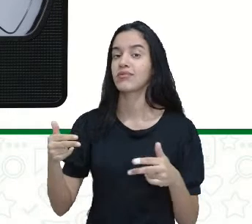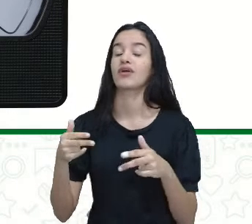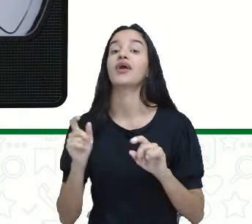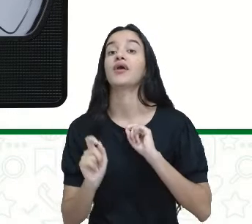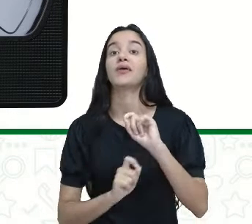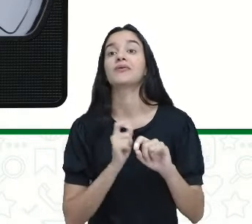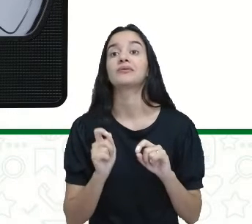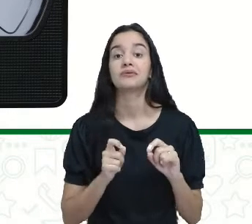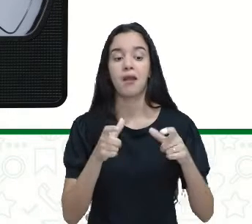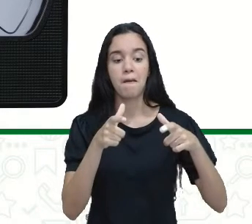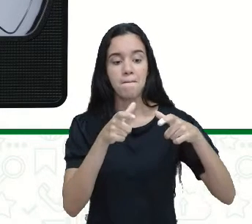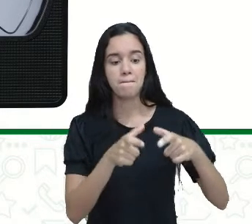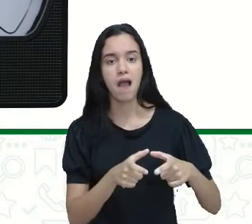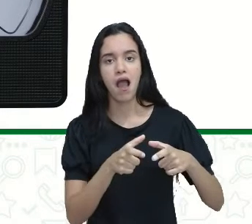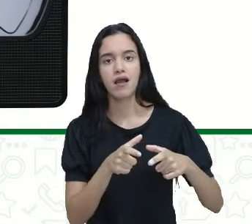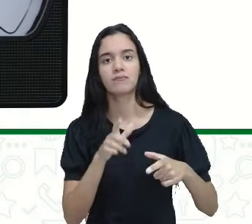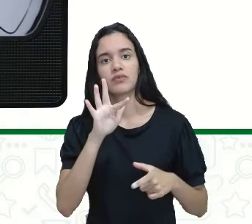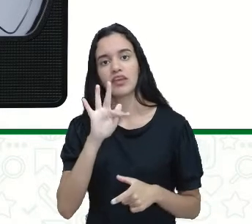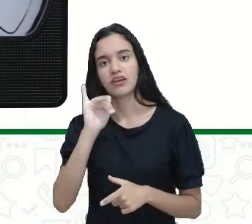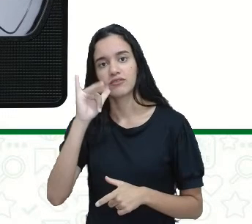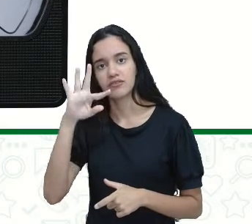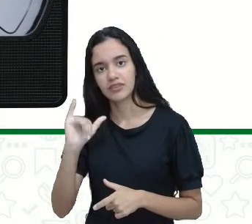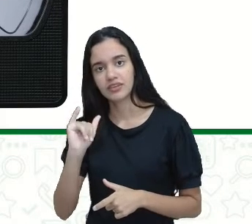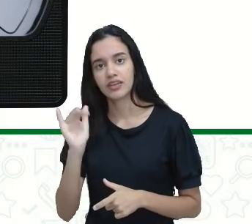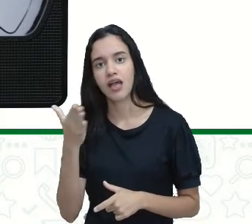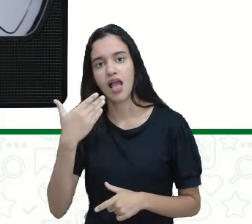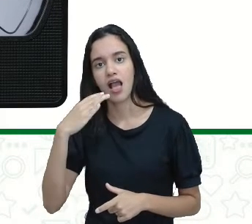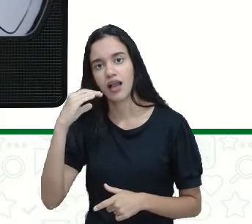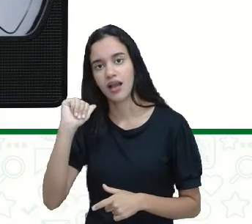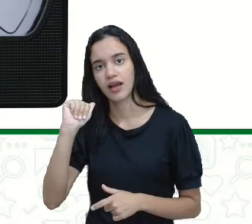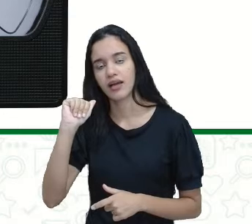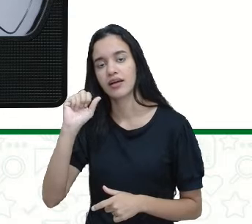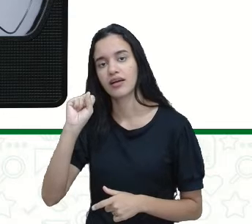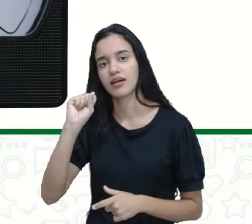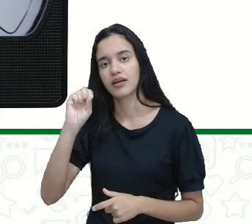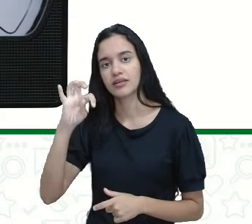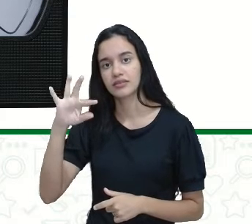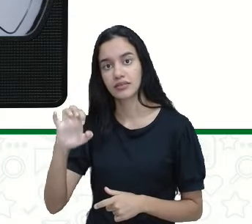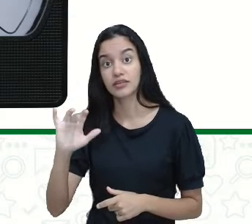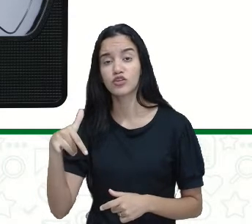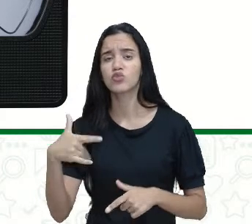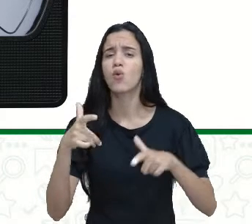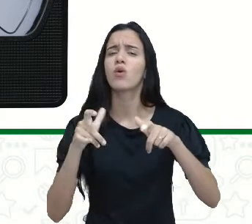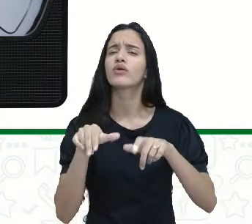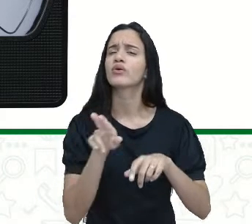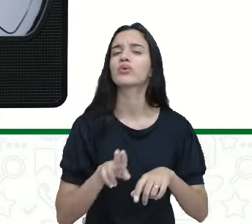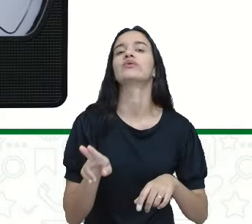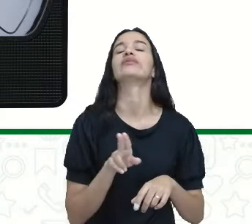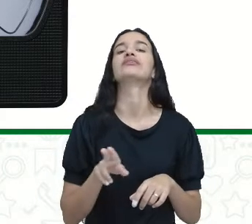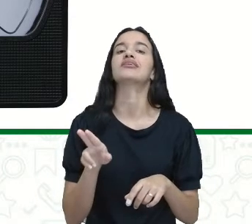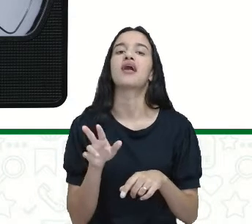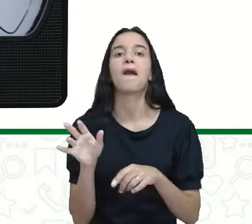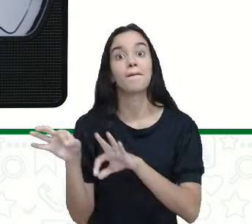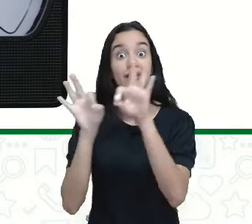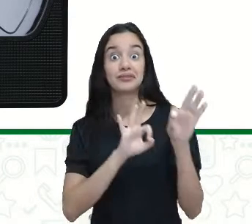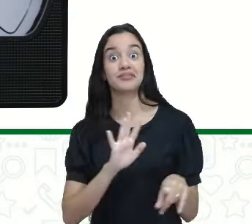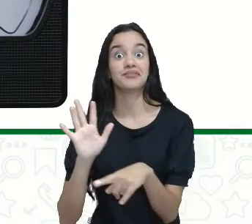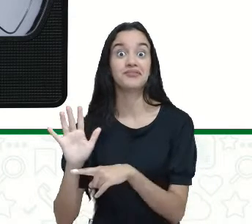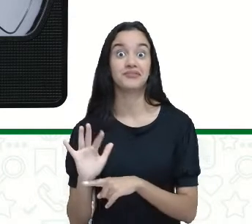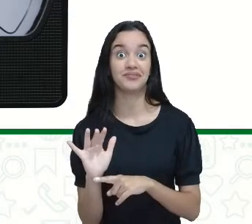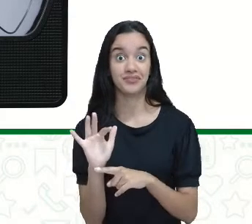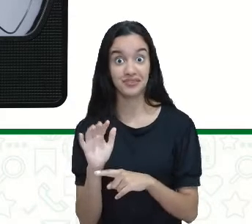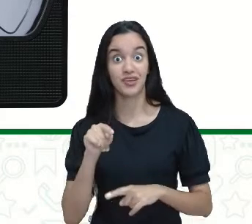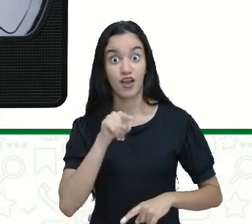cassete, né? Onde é que a gente utilizava essa fita cassete? Era para assistir filme. Vocês assistiam